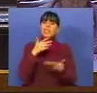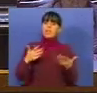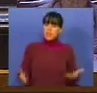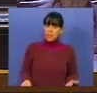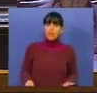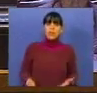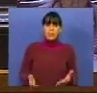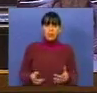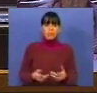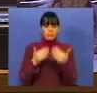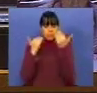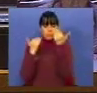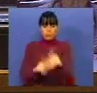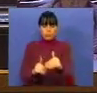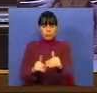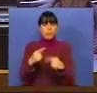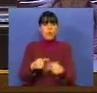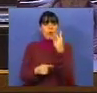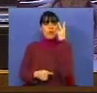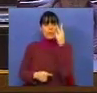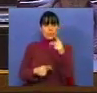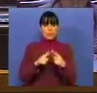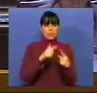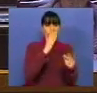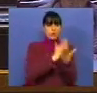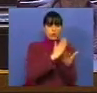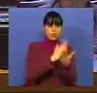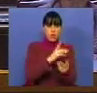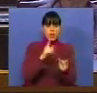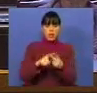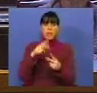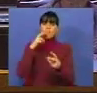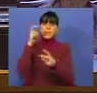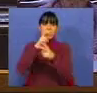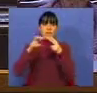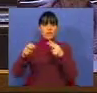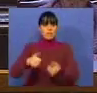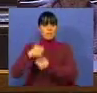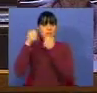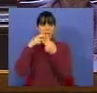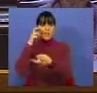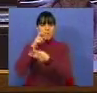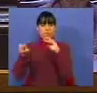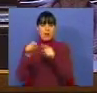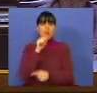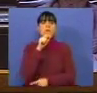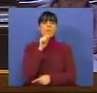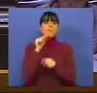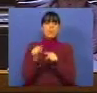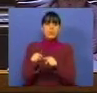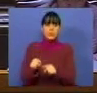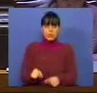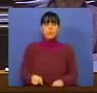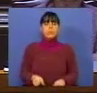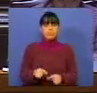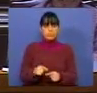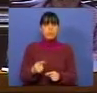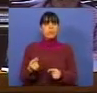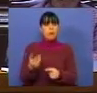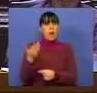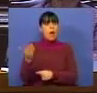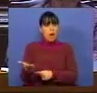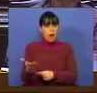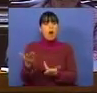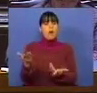restringir apenas a duas áreas, escolas e eficiência energética, essa possibilidade de recurso